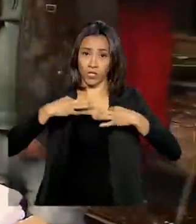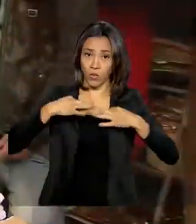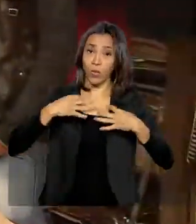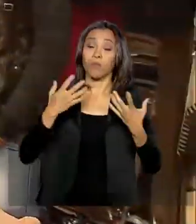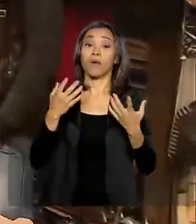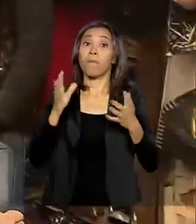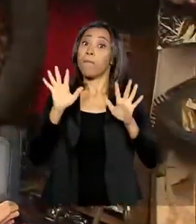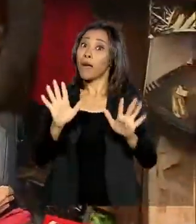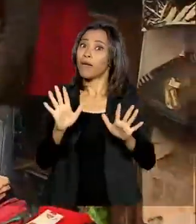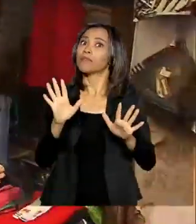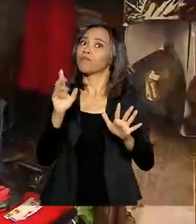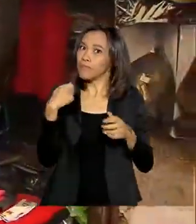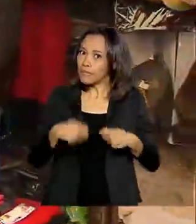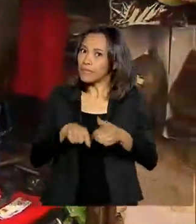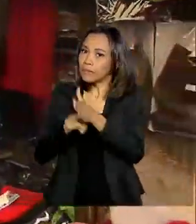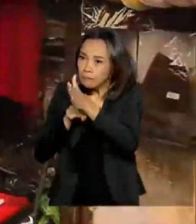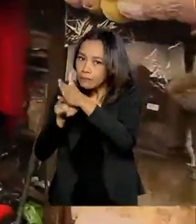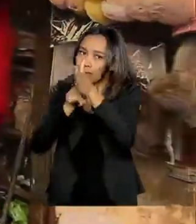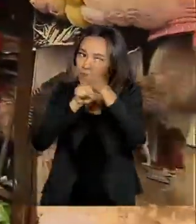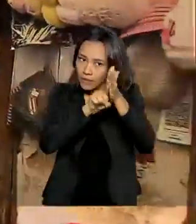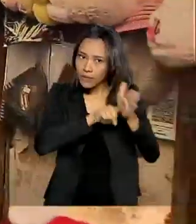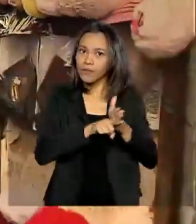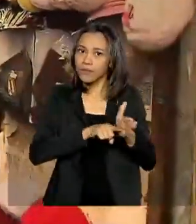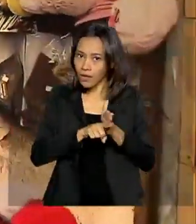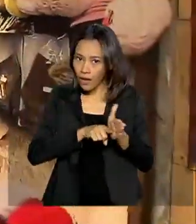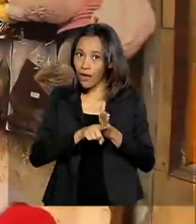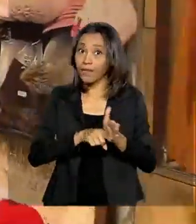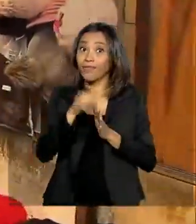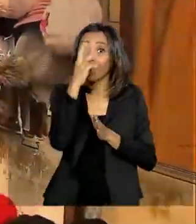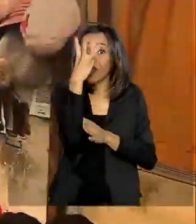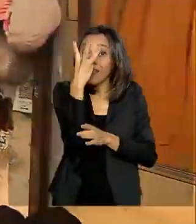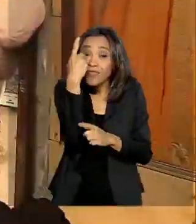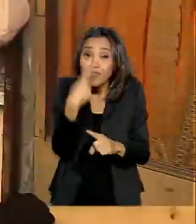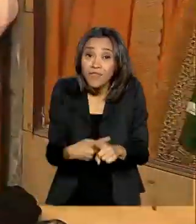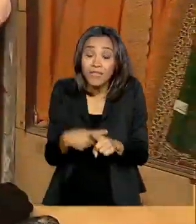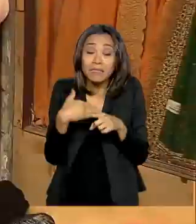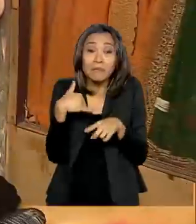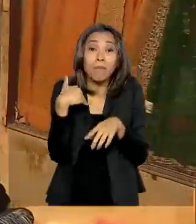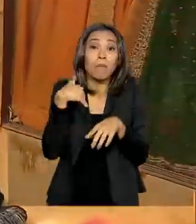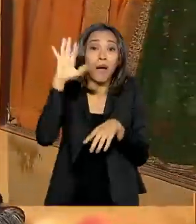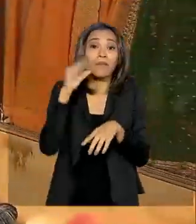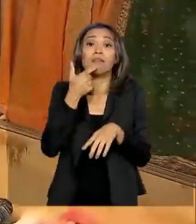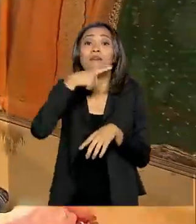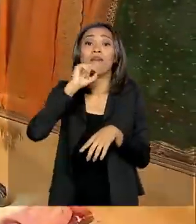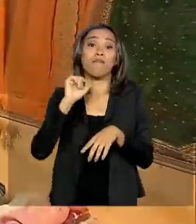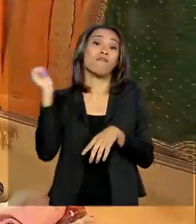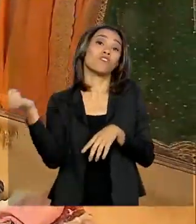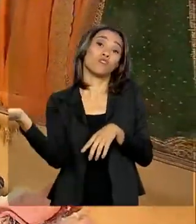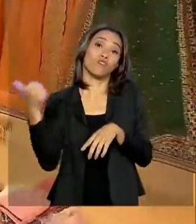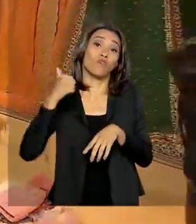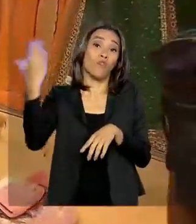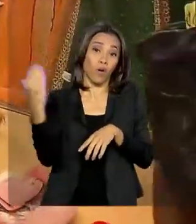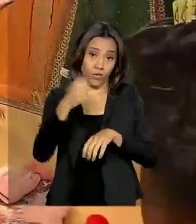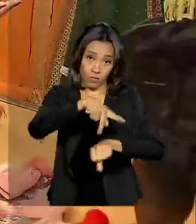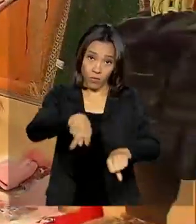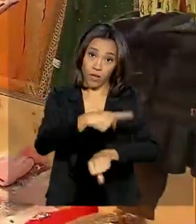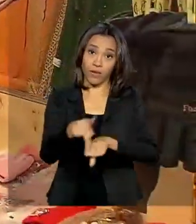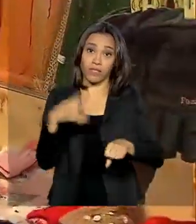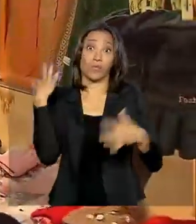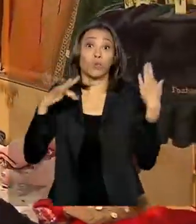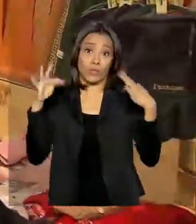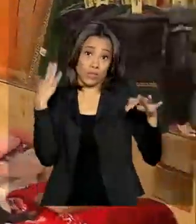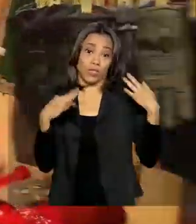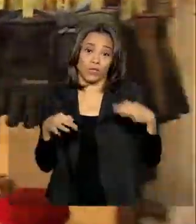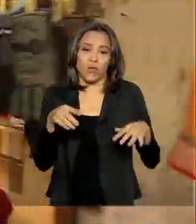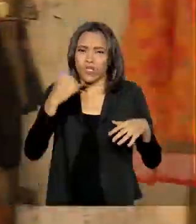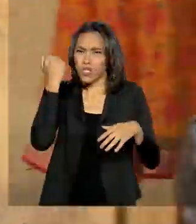a regra aqui é pechinchar. Os preços costumam custar três vezes mais para quem vende fora, para quem é turista. E uma peça que faz grande sucesso aqui